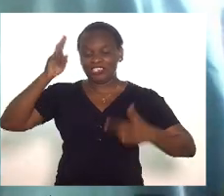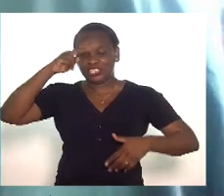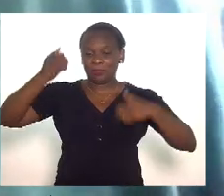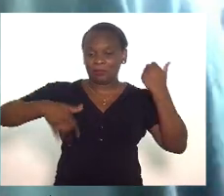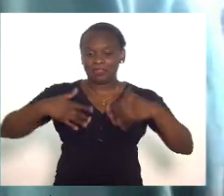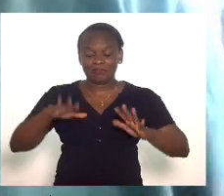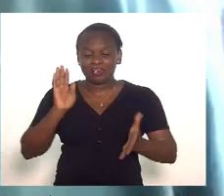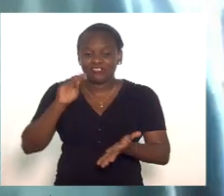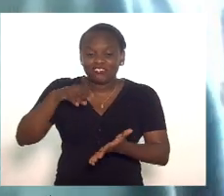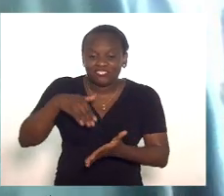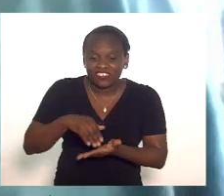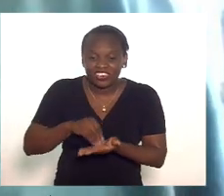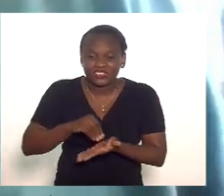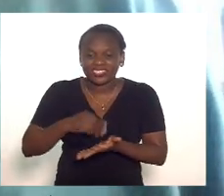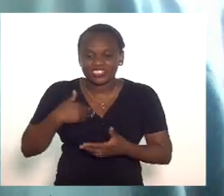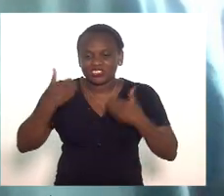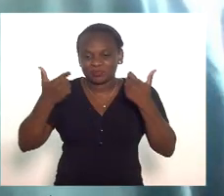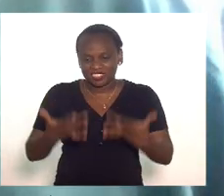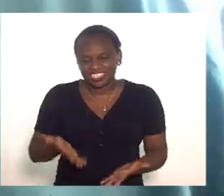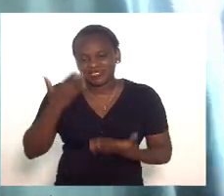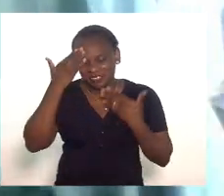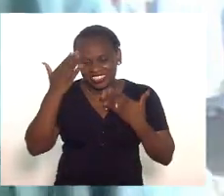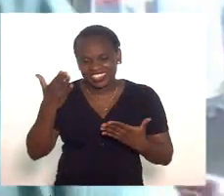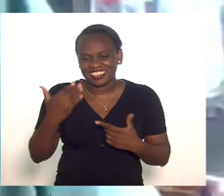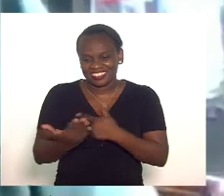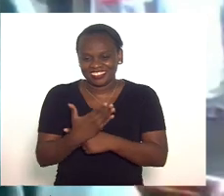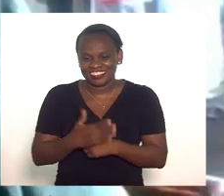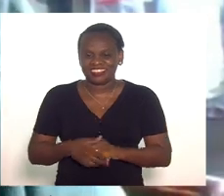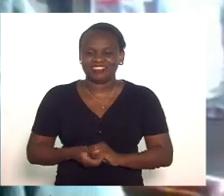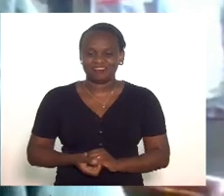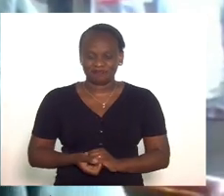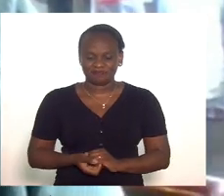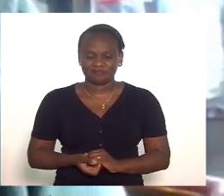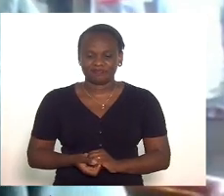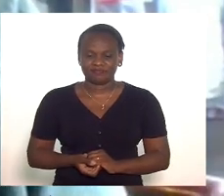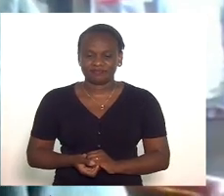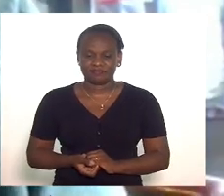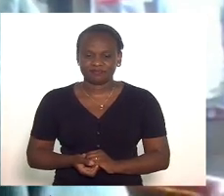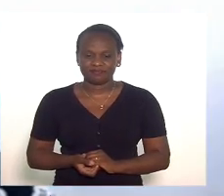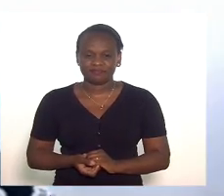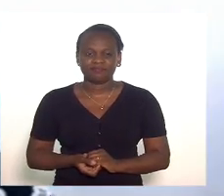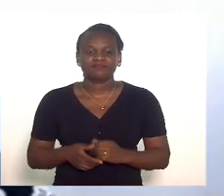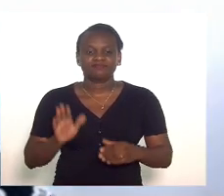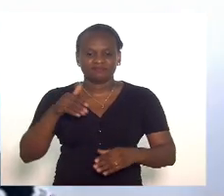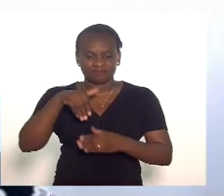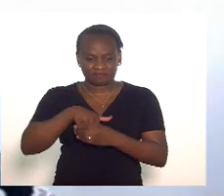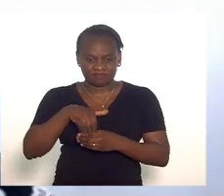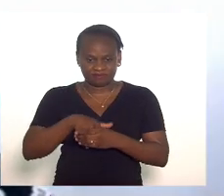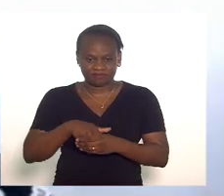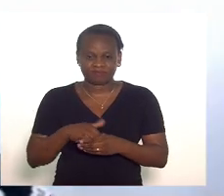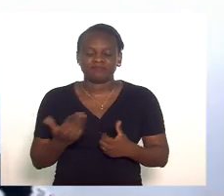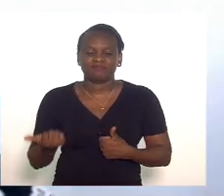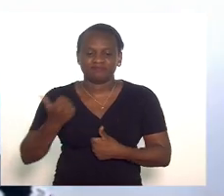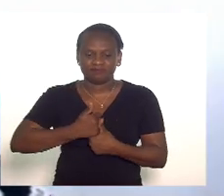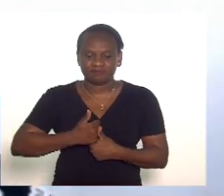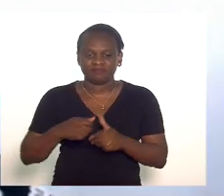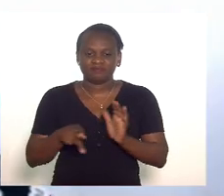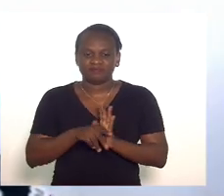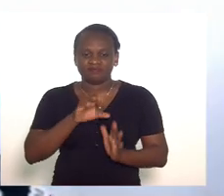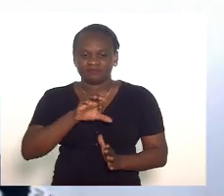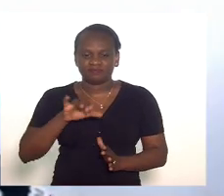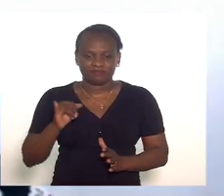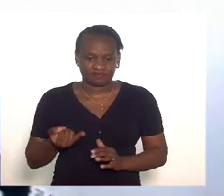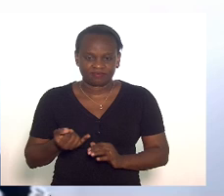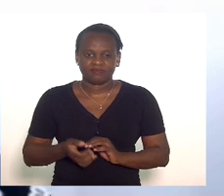faltou só a minha manifestação obrigado Marta Rocha em votação o substitutivo da